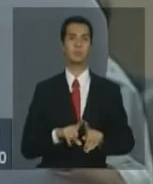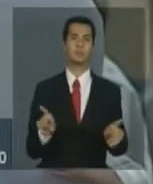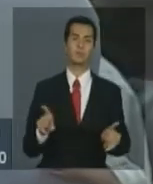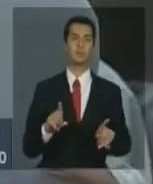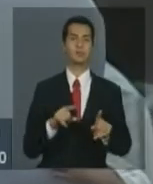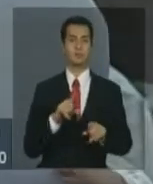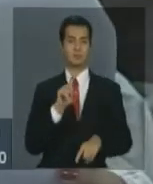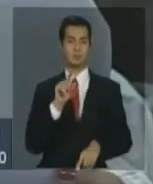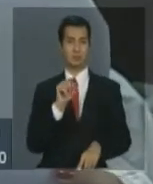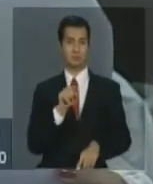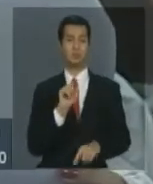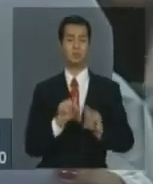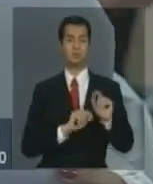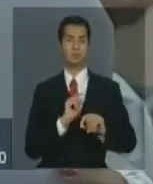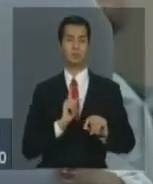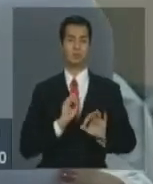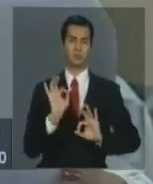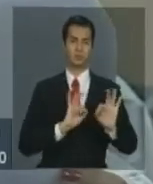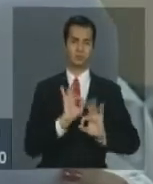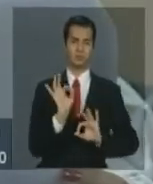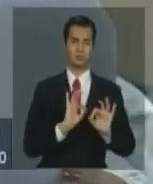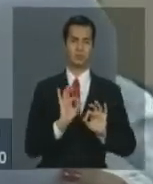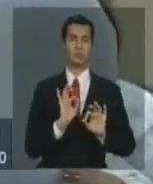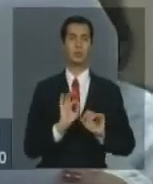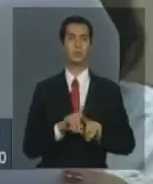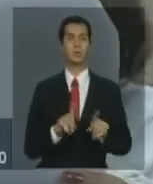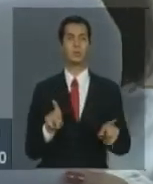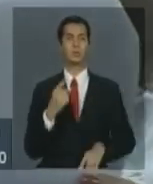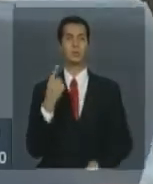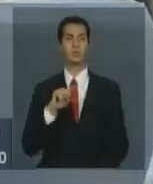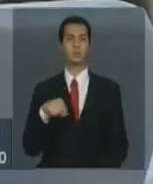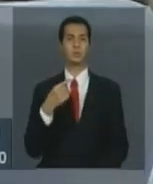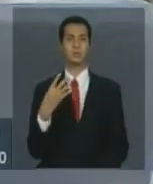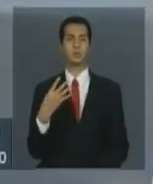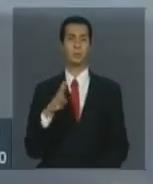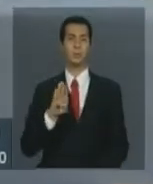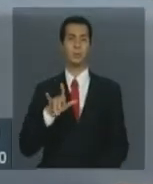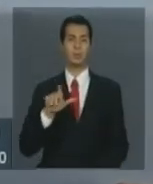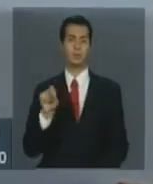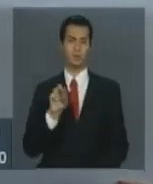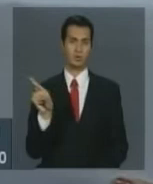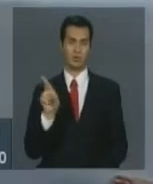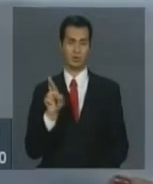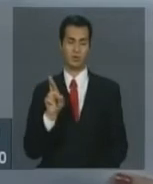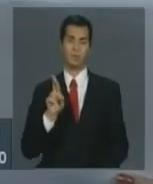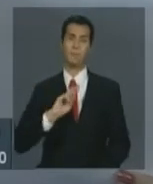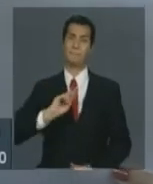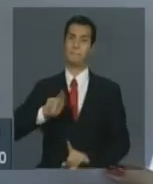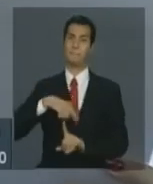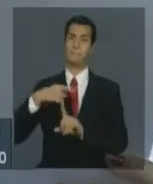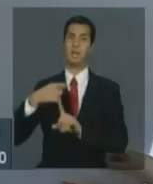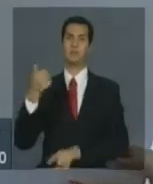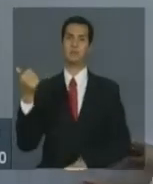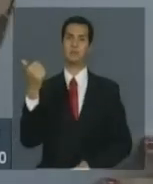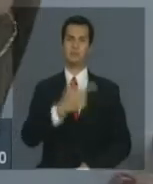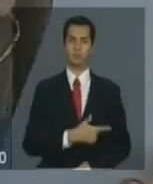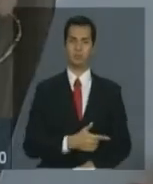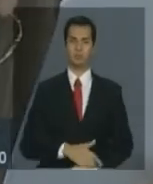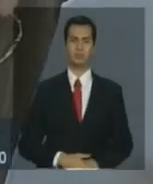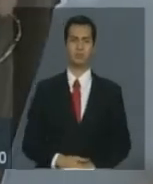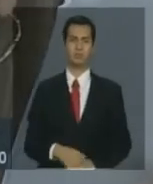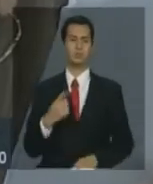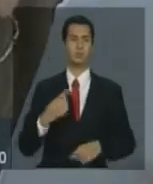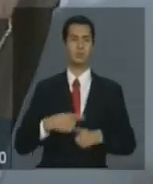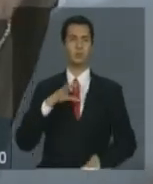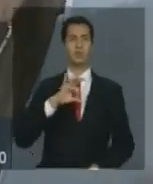1,4 bi a mais do que no mesmo período do ano passado. Certo. Então, é um impacto grande, já que subiu... Não, impacto... Porque, assim, subiu de